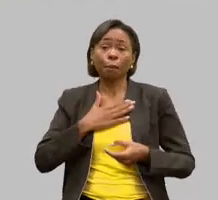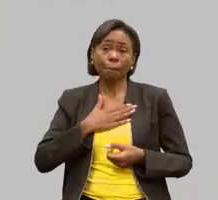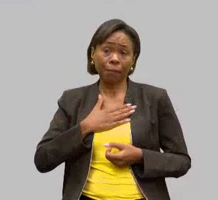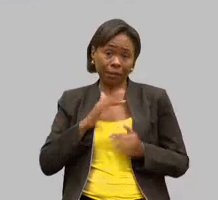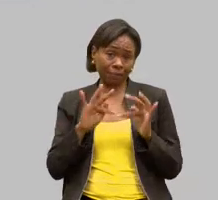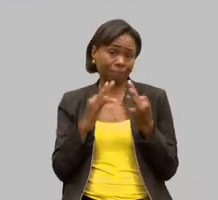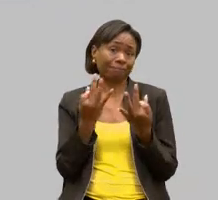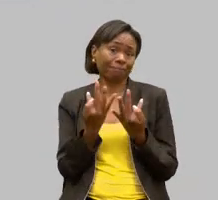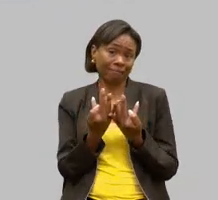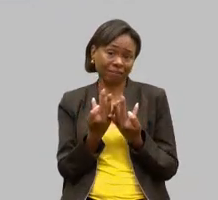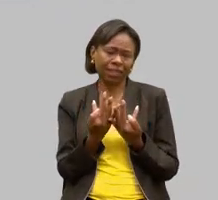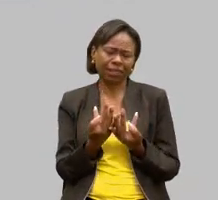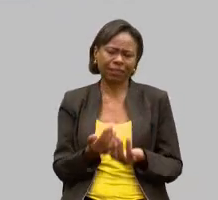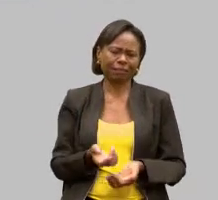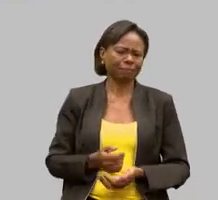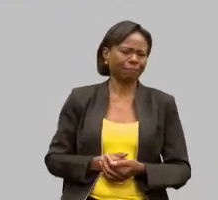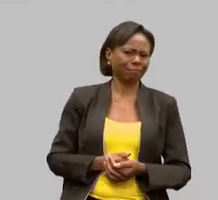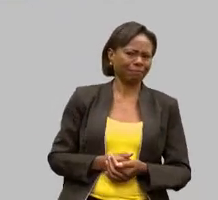Deus do asas no volante.